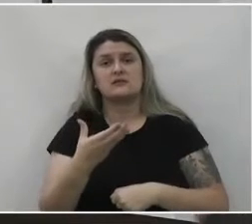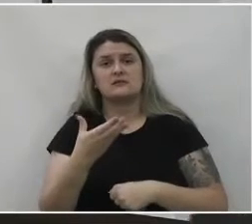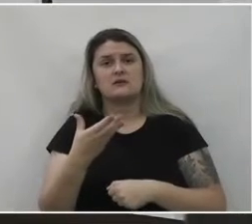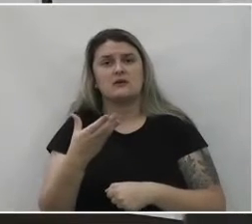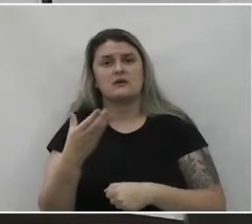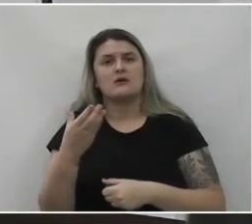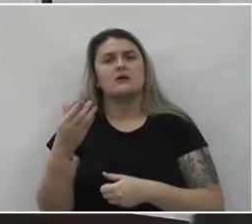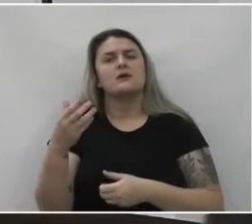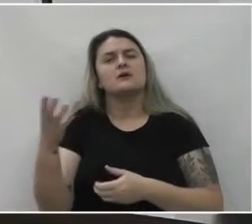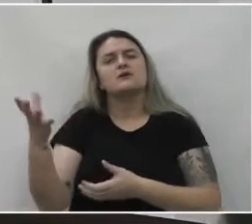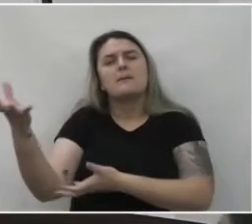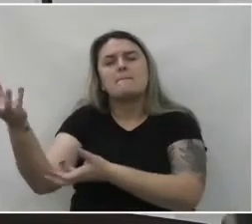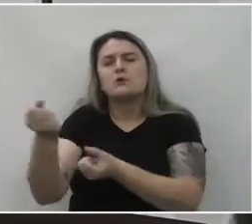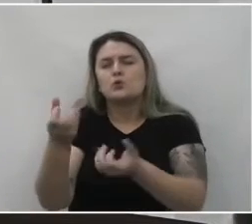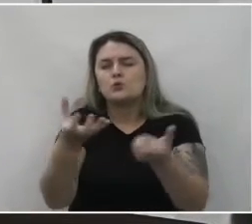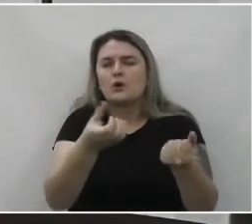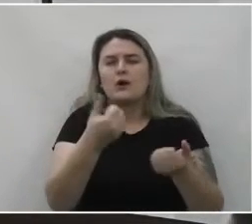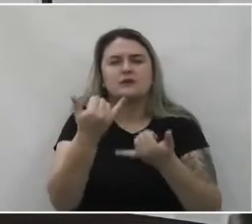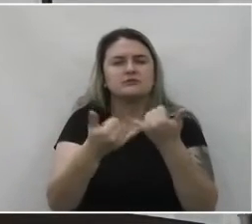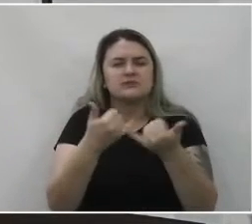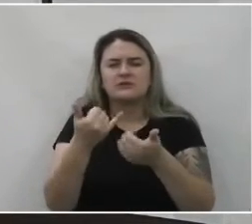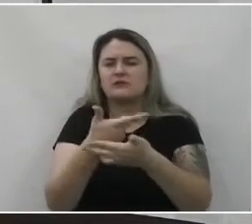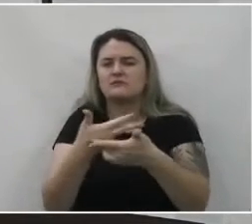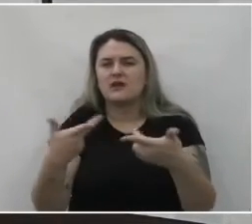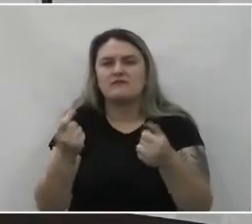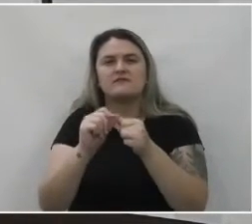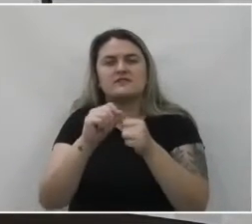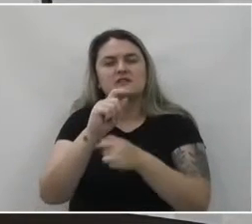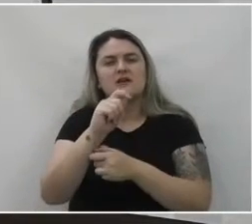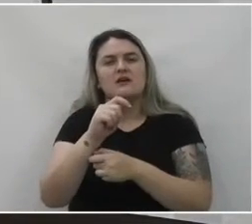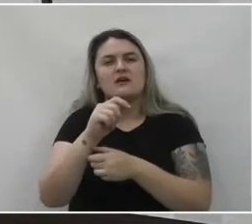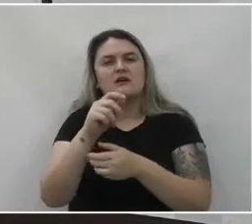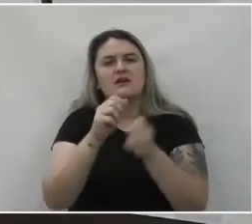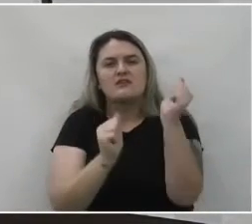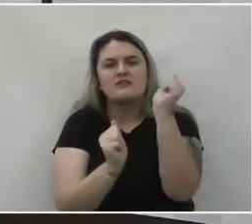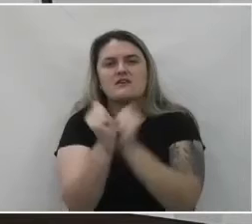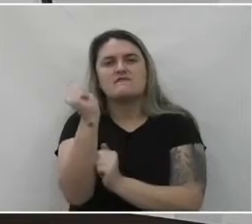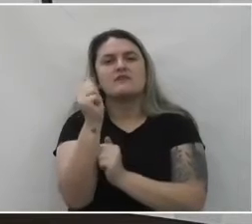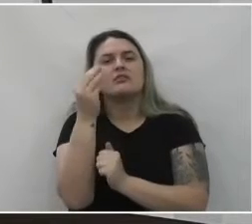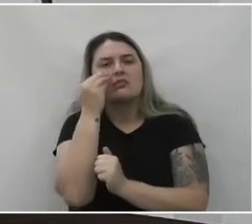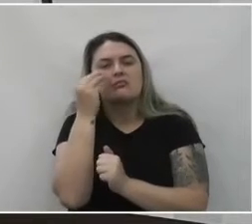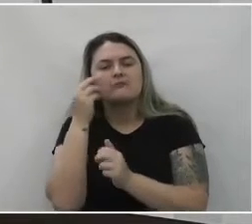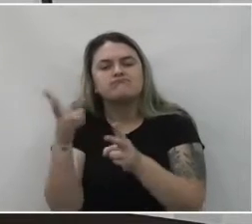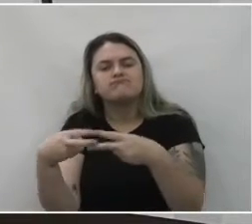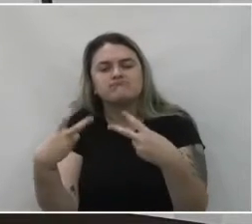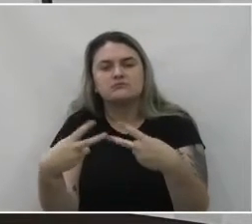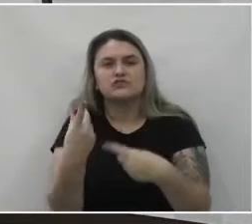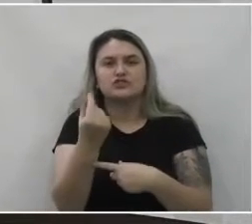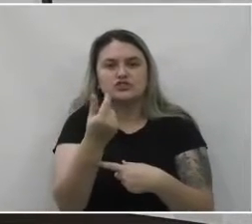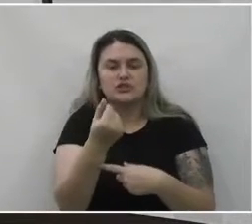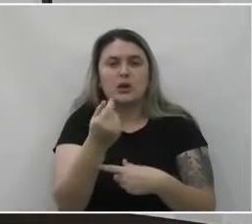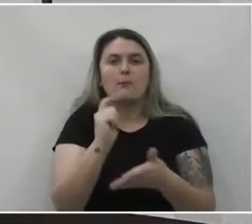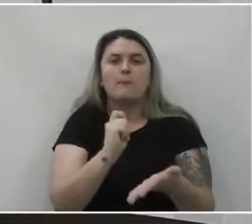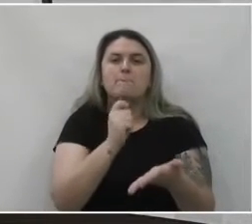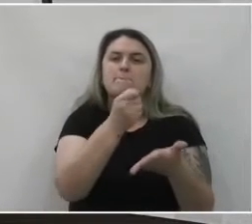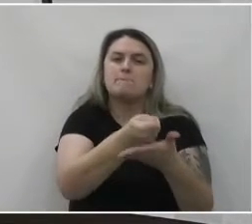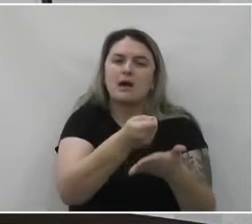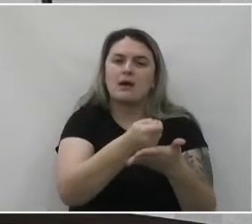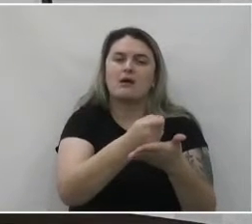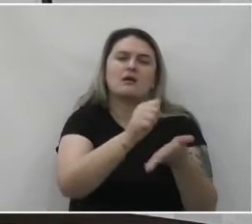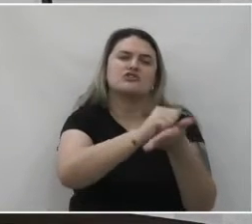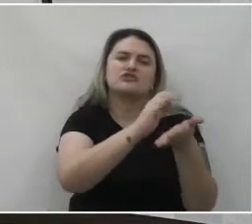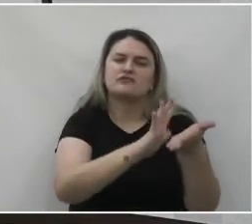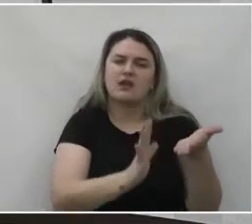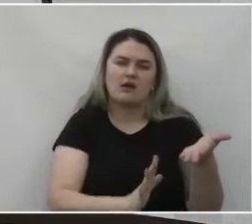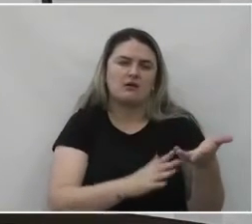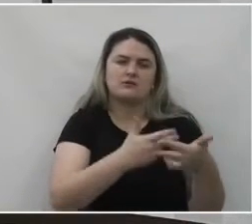doação de brindes, organizamos ações entre amigos com o objetivo de agregar recursos financeiros e custear futuros eventos.